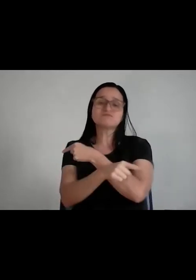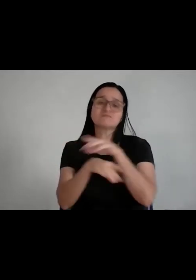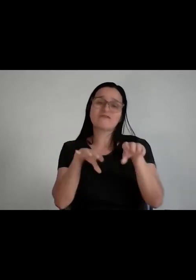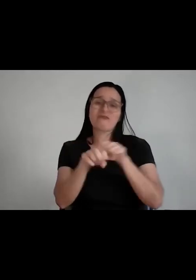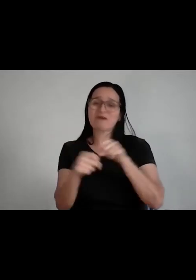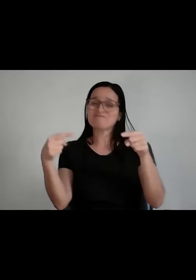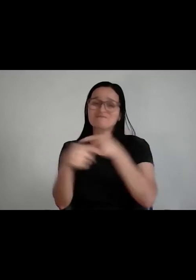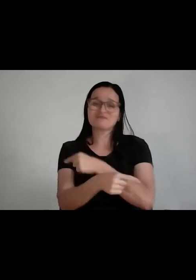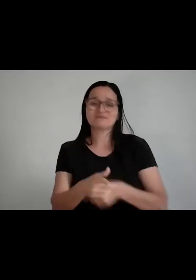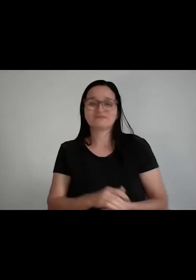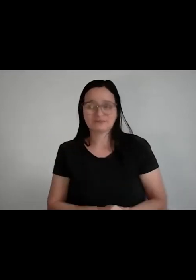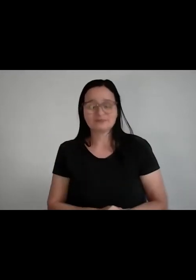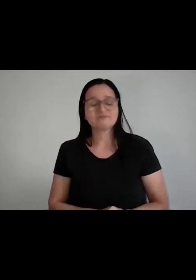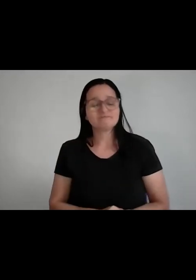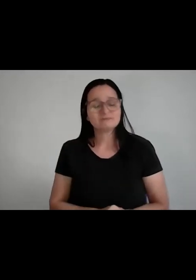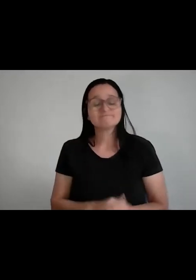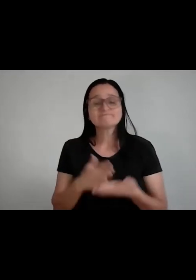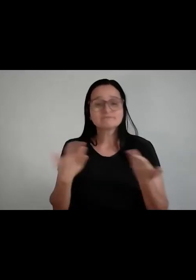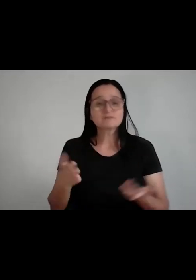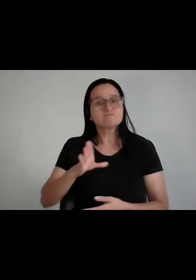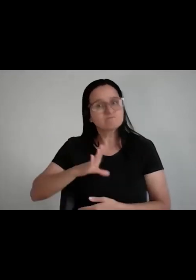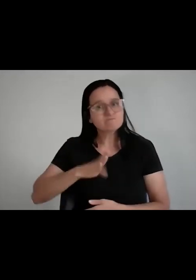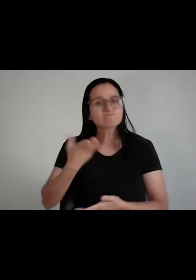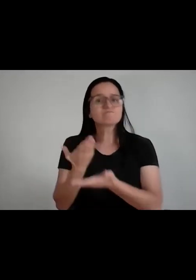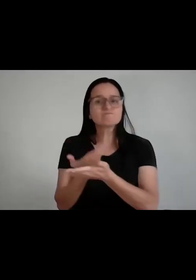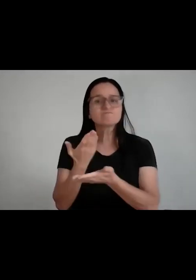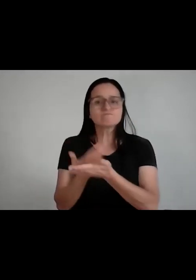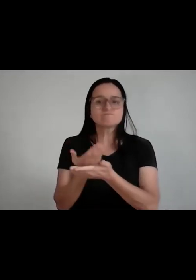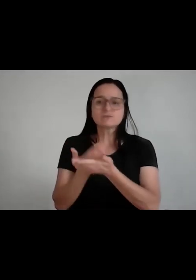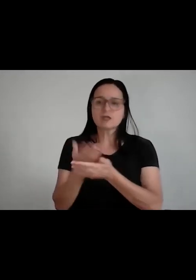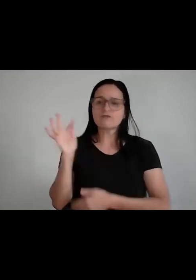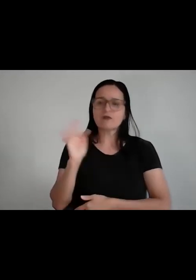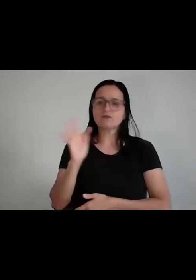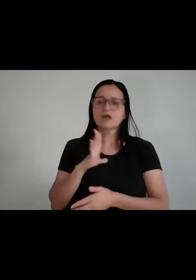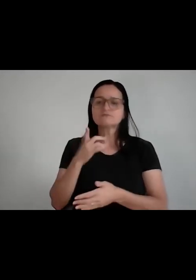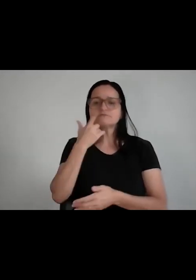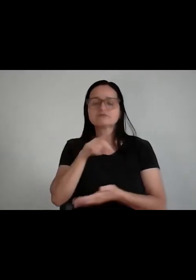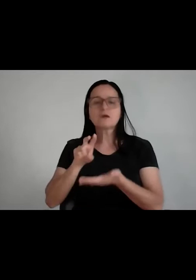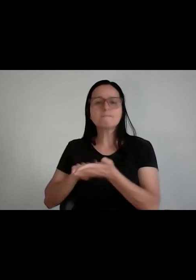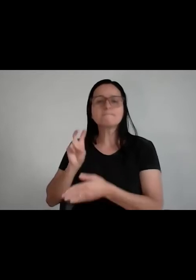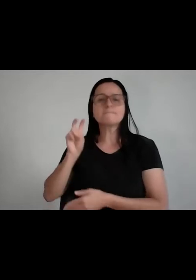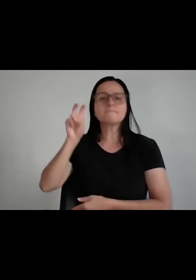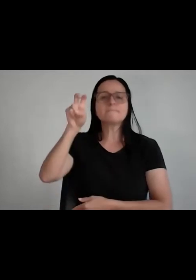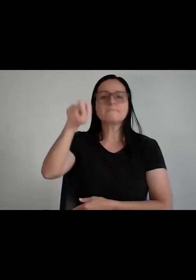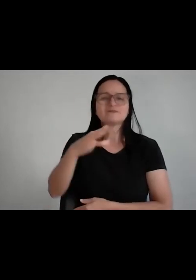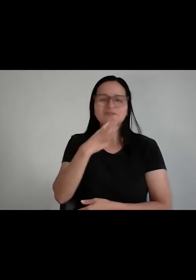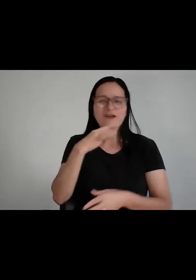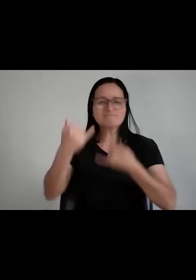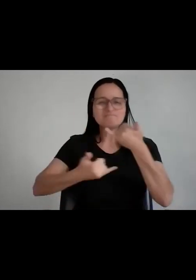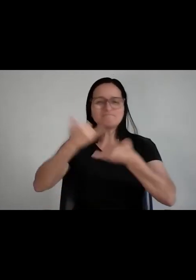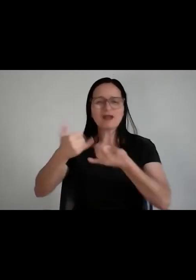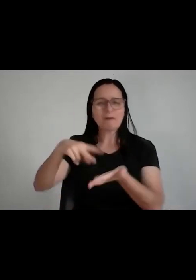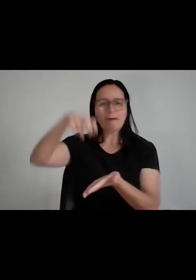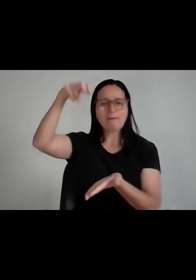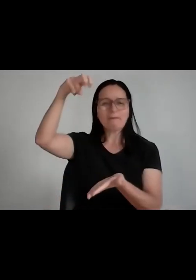isso não acontecer, a pessoa tem que encarar a universidade como um trampolim, uma cama elástica para o alto e